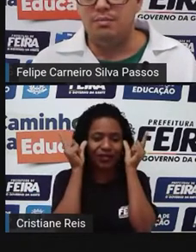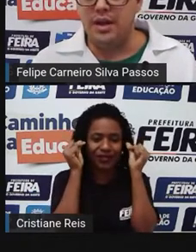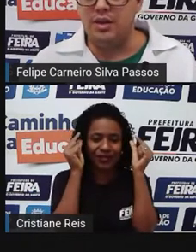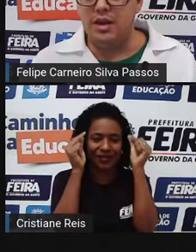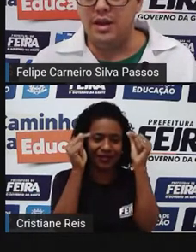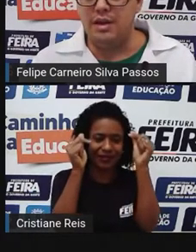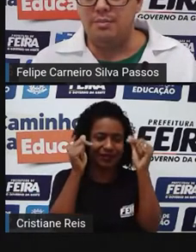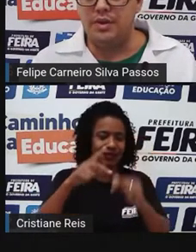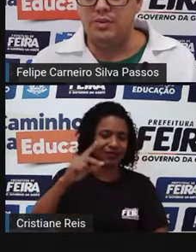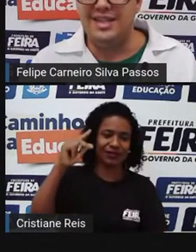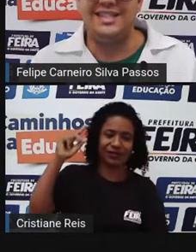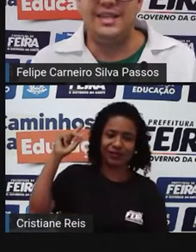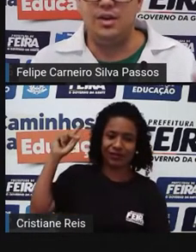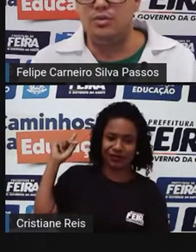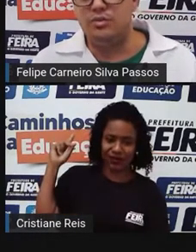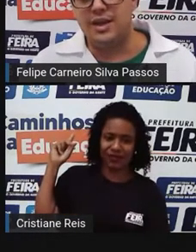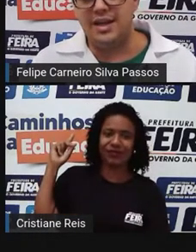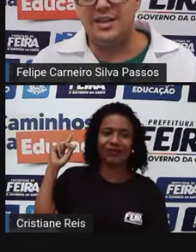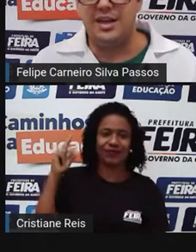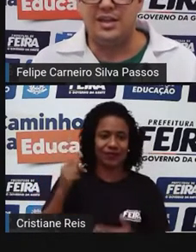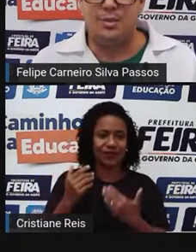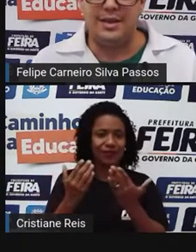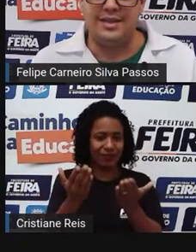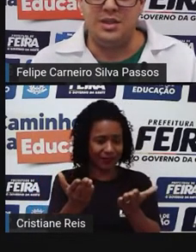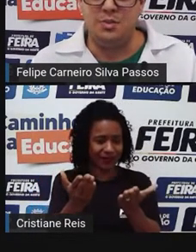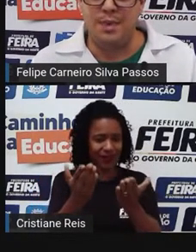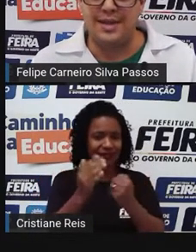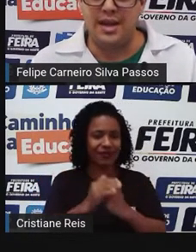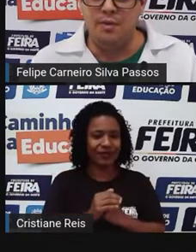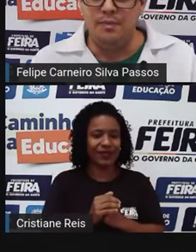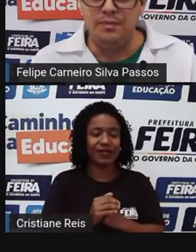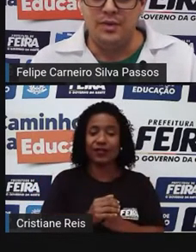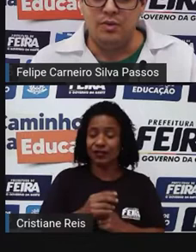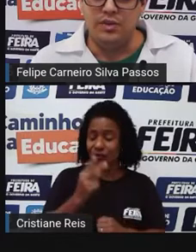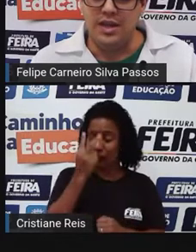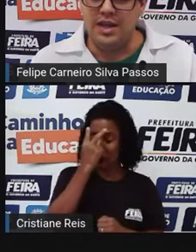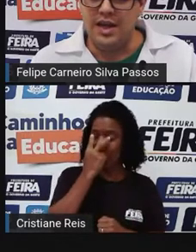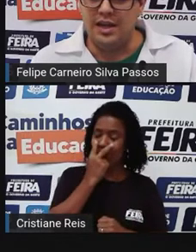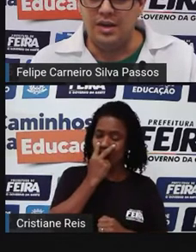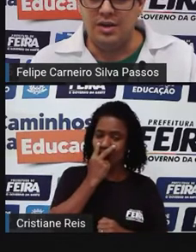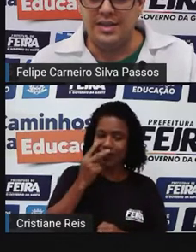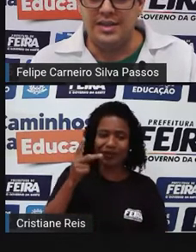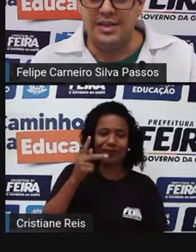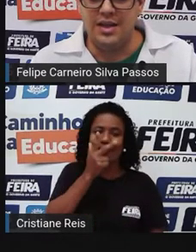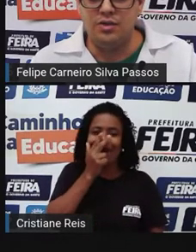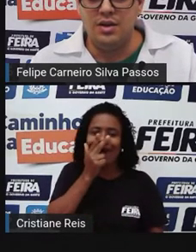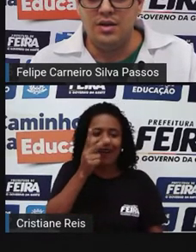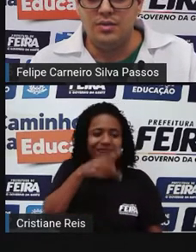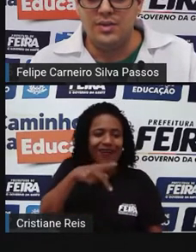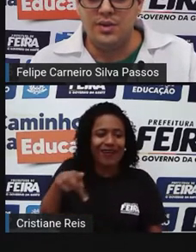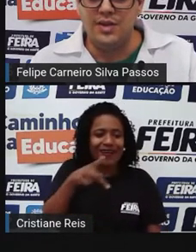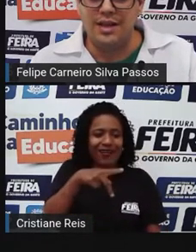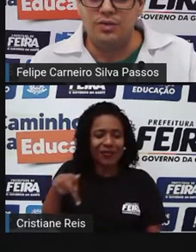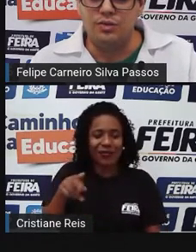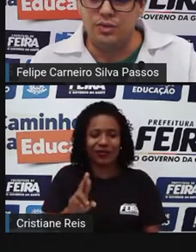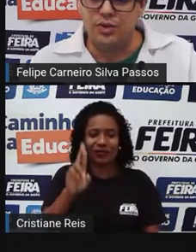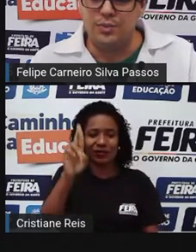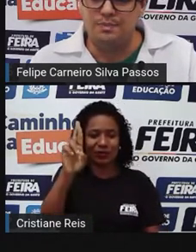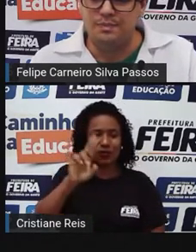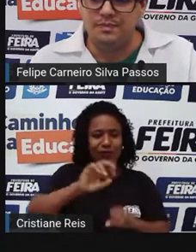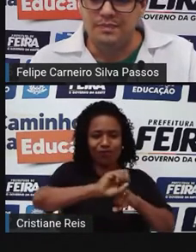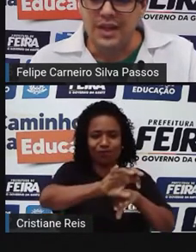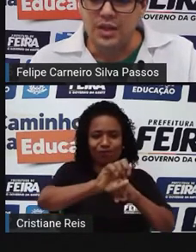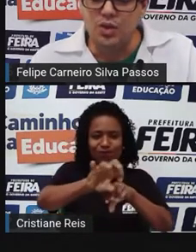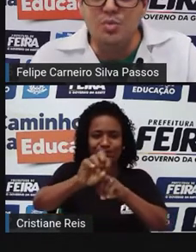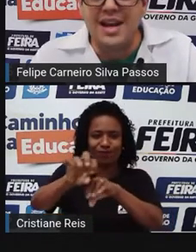principalmente pelo liceu, né? Que era chamado assim de Platão, onde ele ia aqui, ó, ensinando os seus alunos.